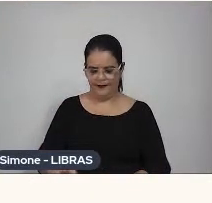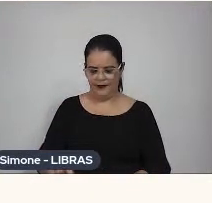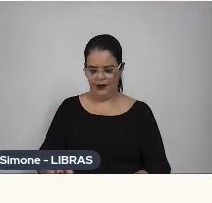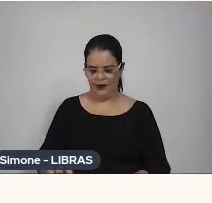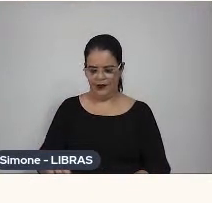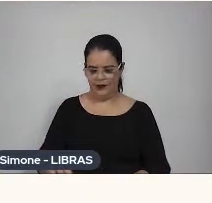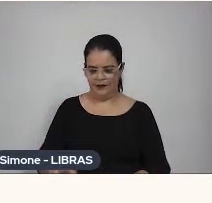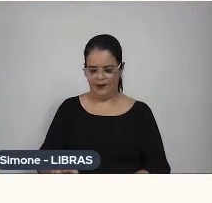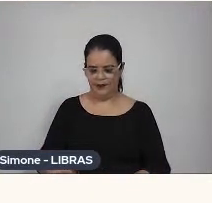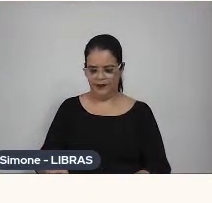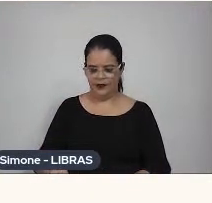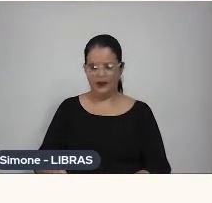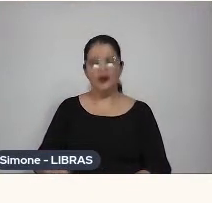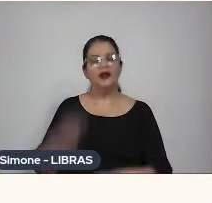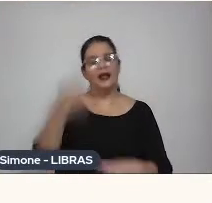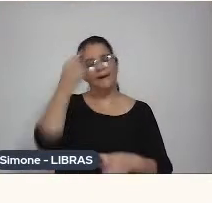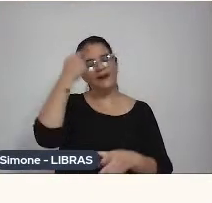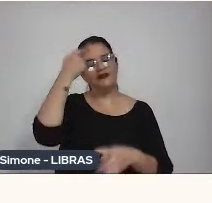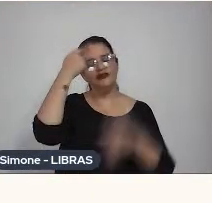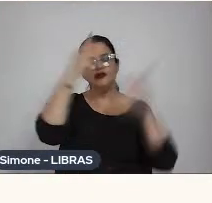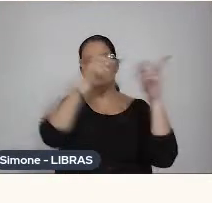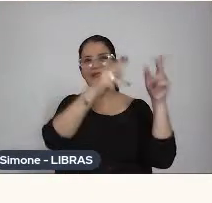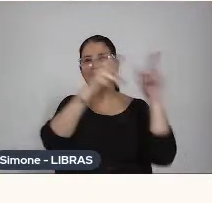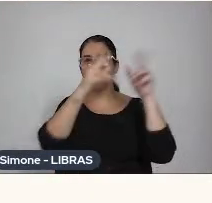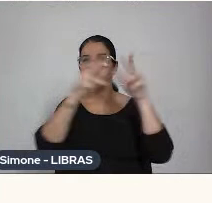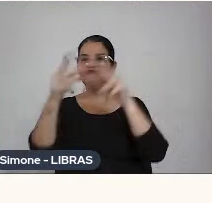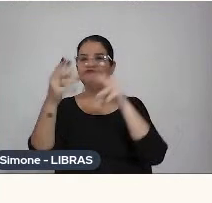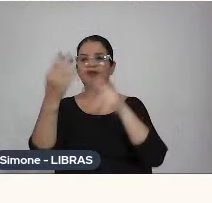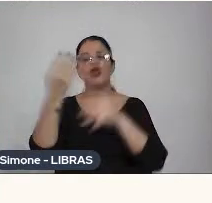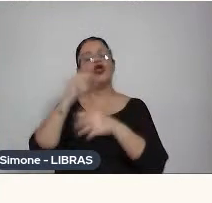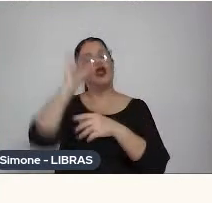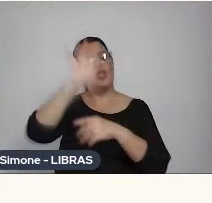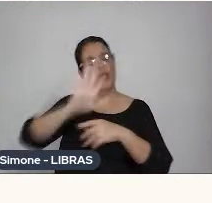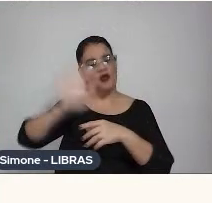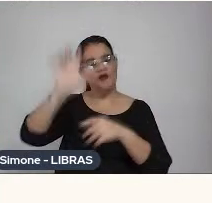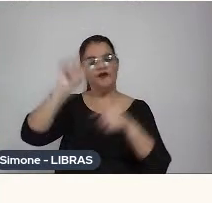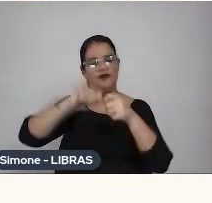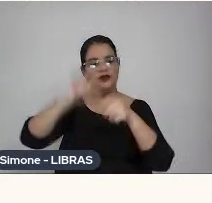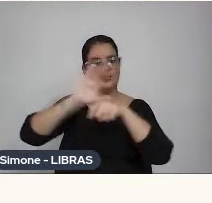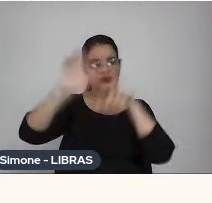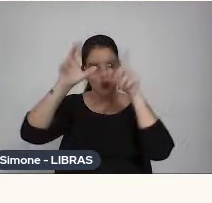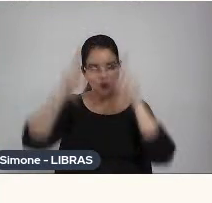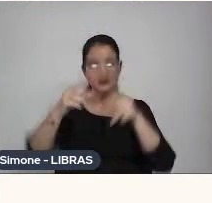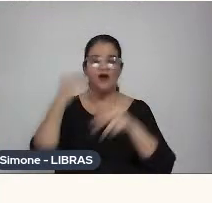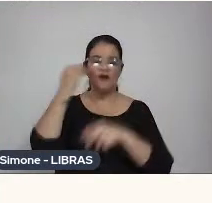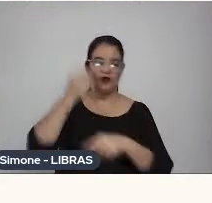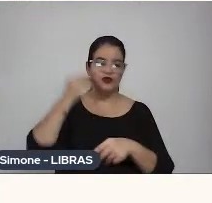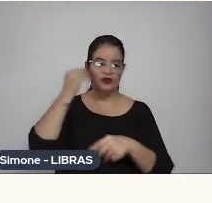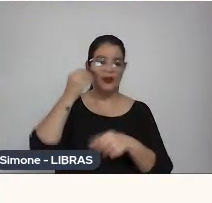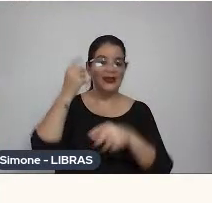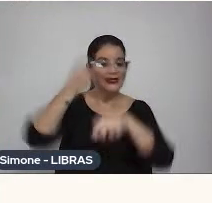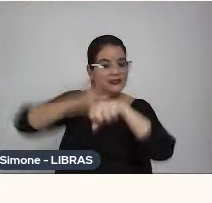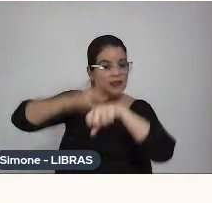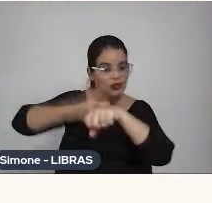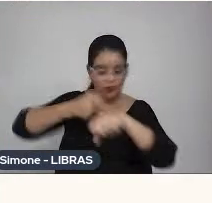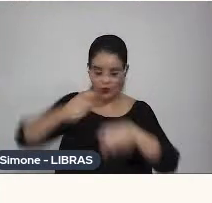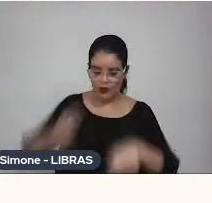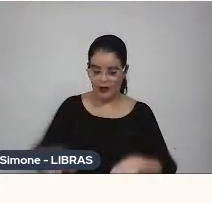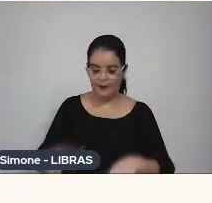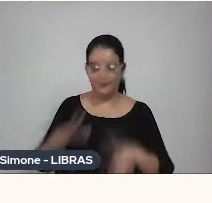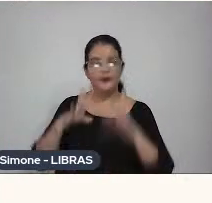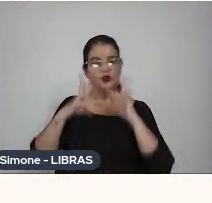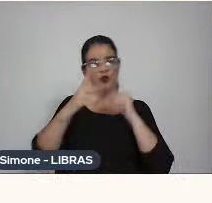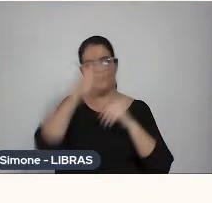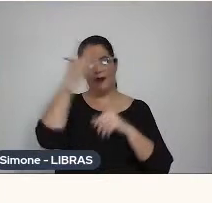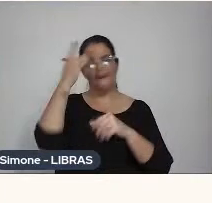frames na cabeça, eu fiz esse curto assim, foi uma experiência dura, eu acho que pra todo animador,